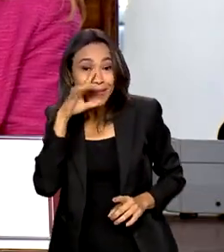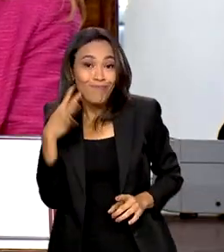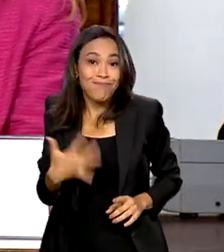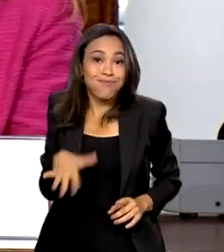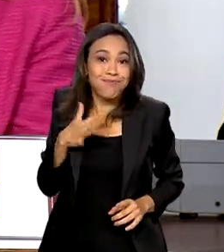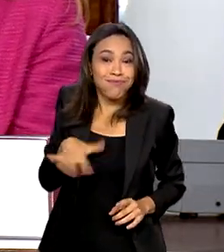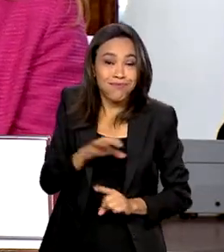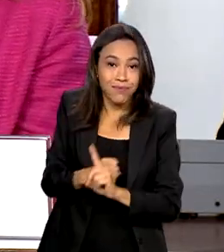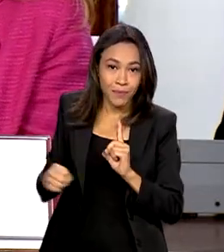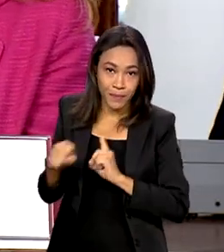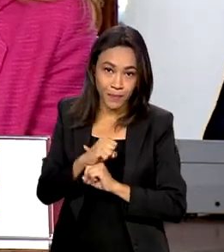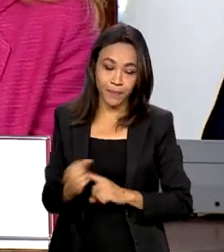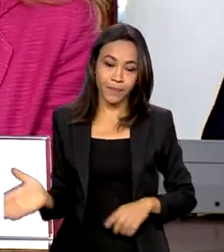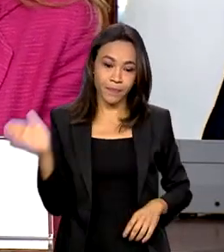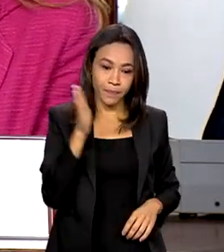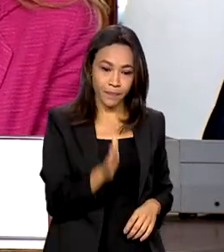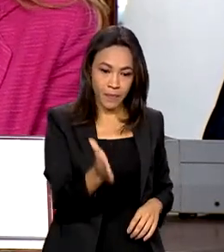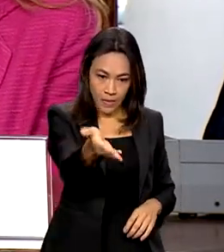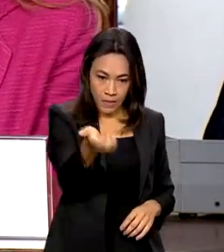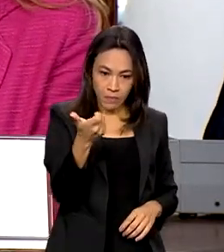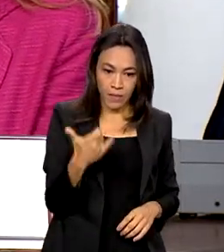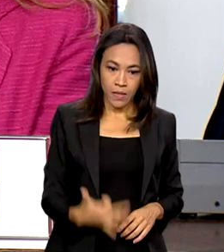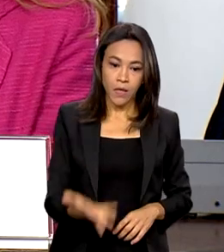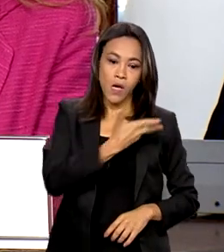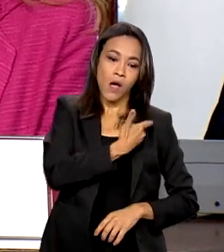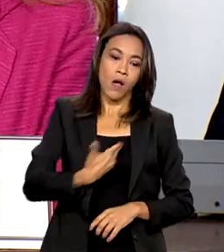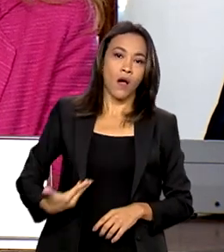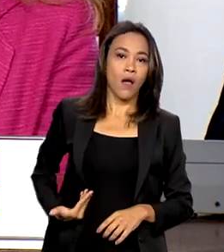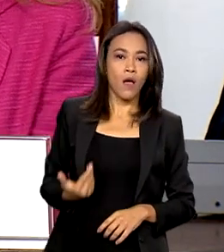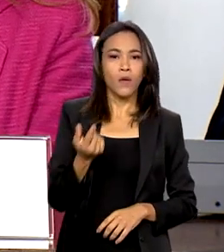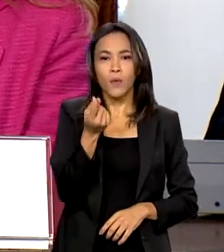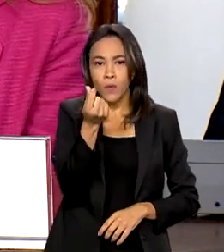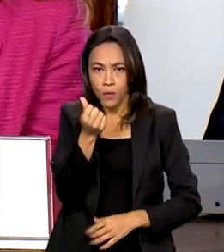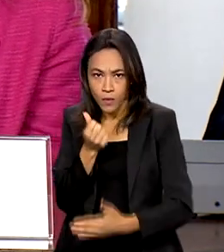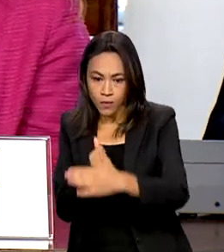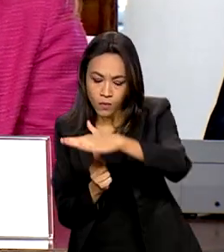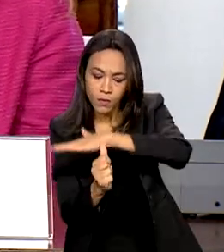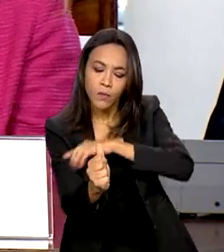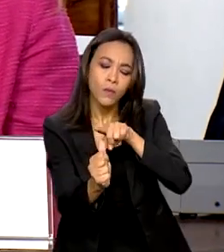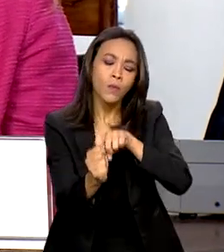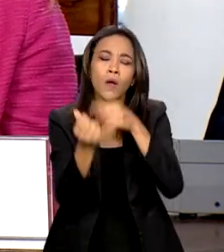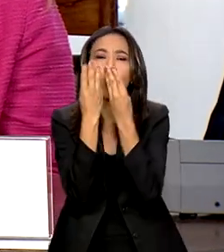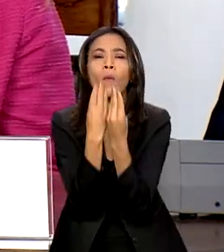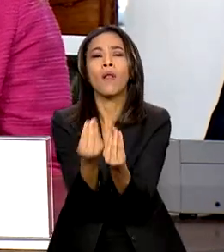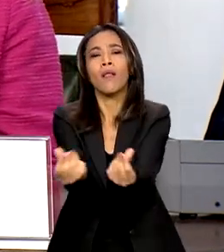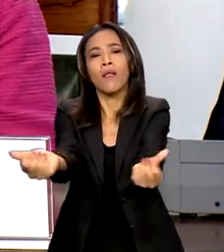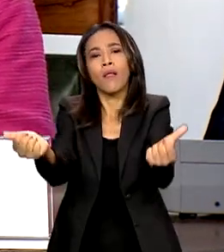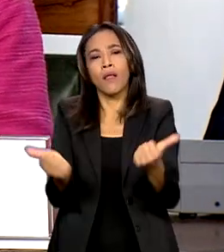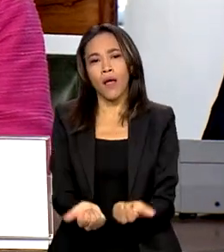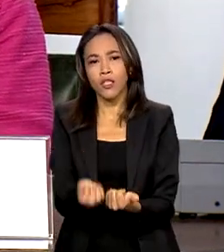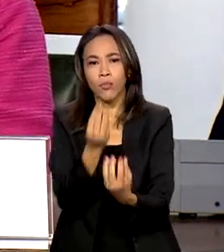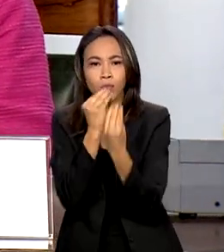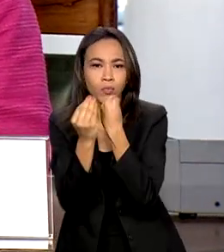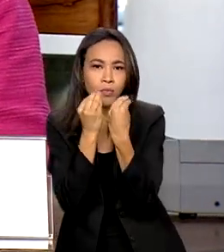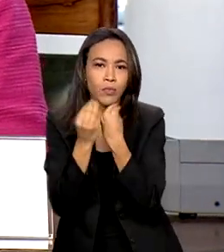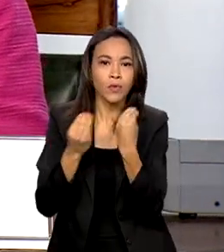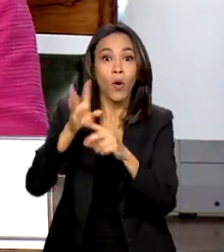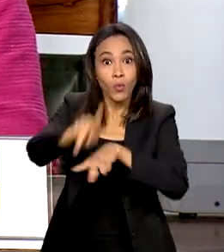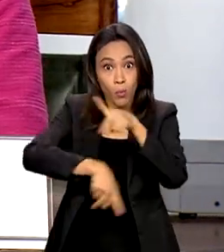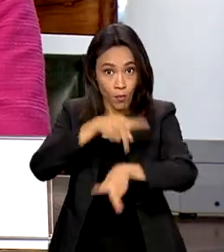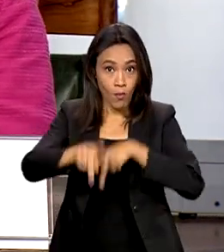O governo está investindo na qualidade da alimentação do povo brasileiro.